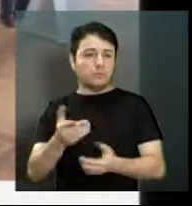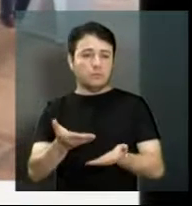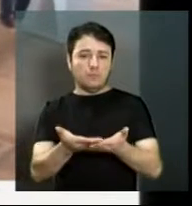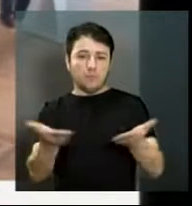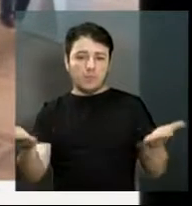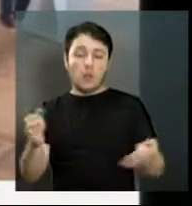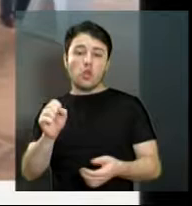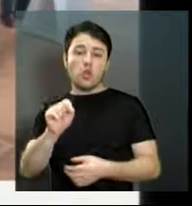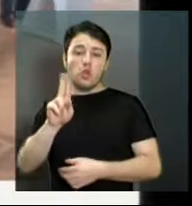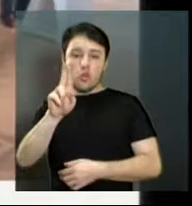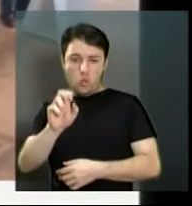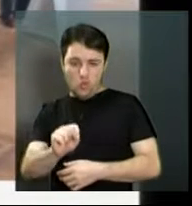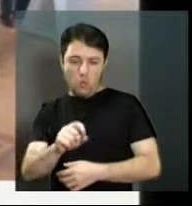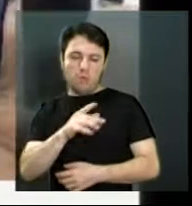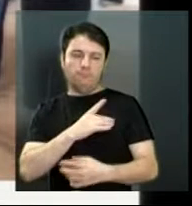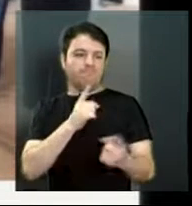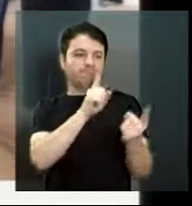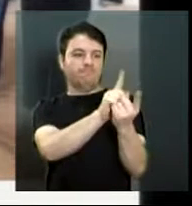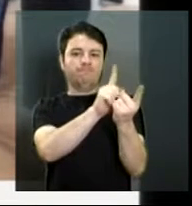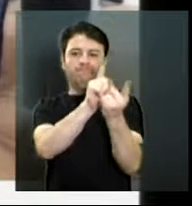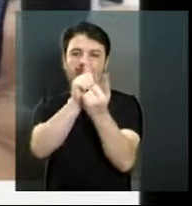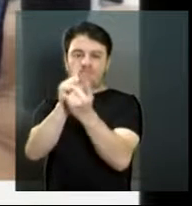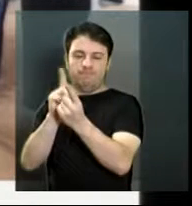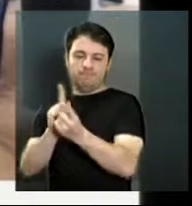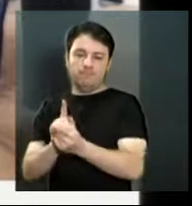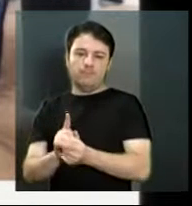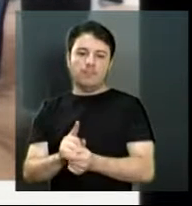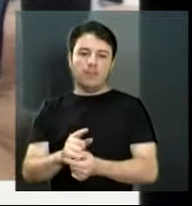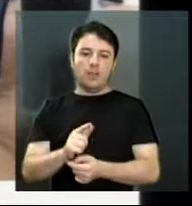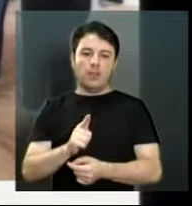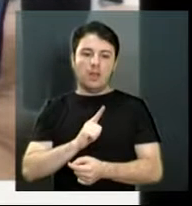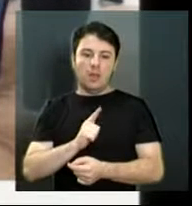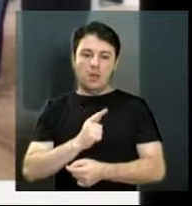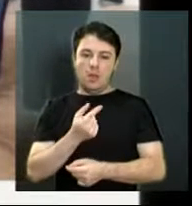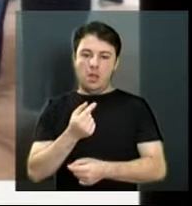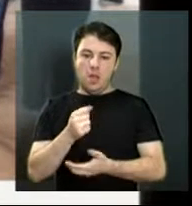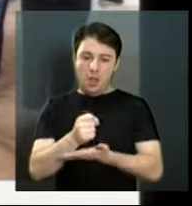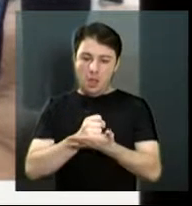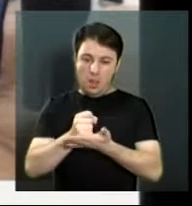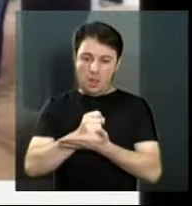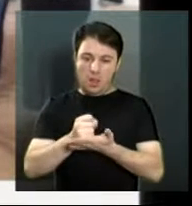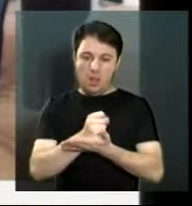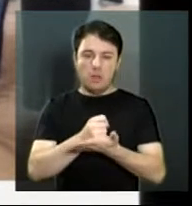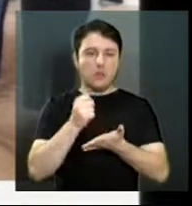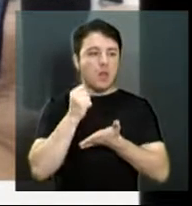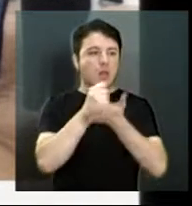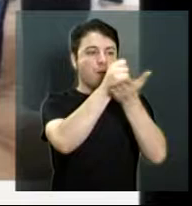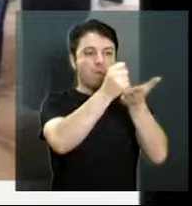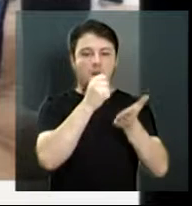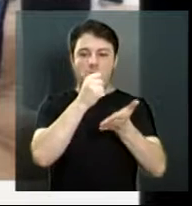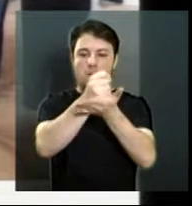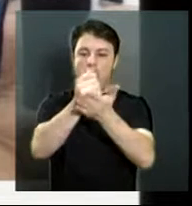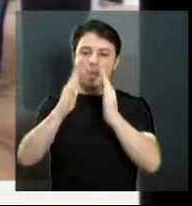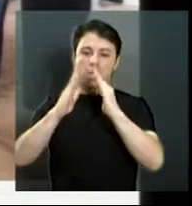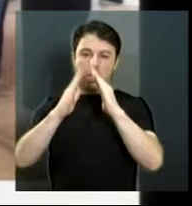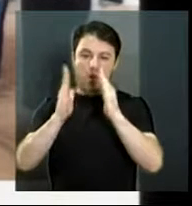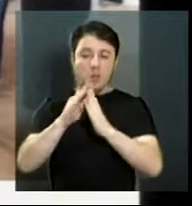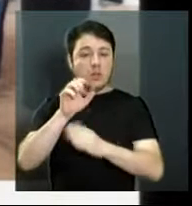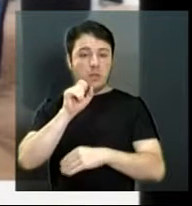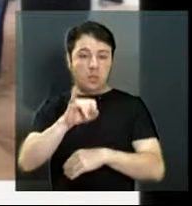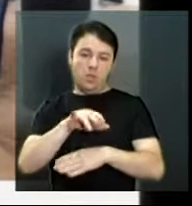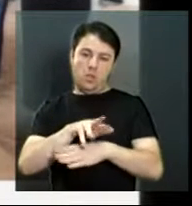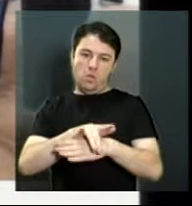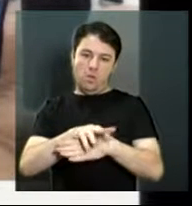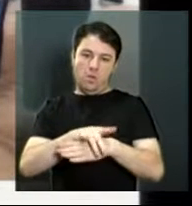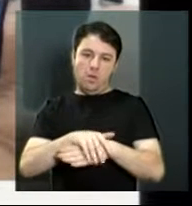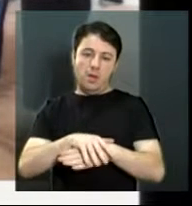Sistema Único de Saúde, o SUS, com entrega em domicílio de medicamentos de uso contínuo para doenças crônicas e